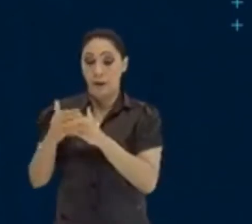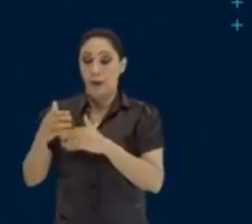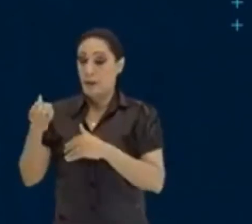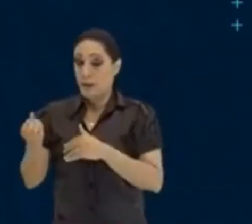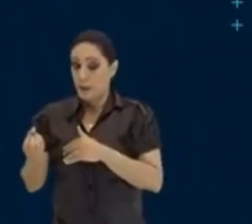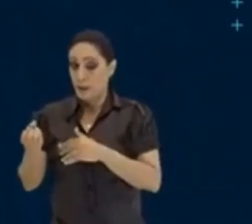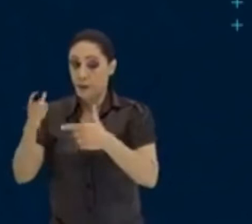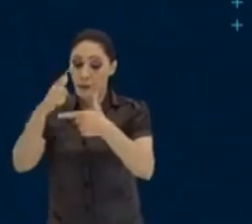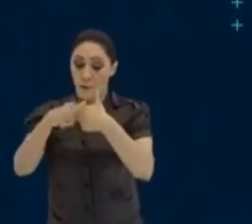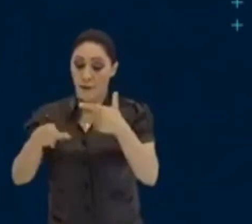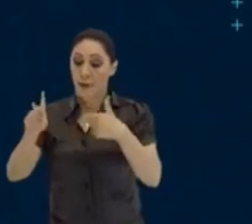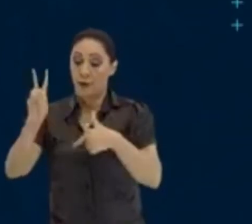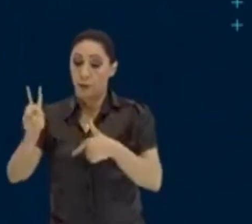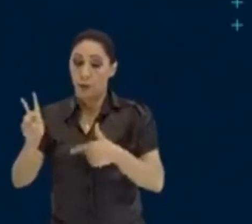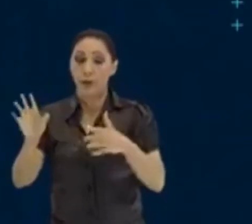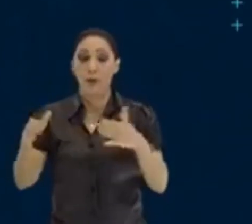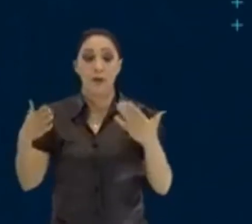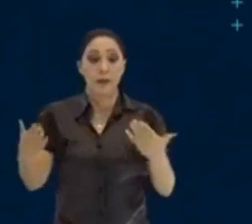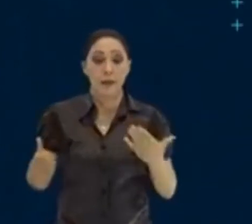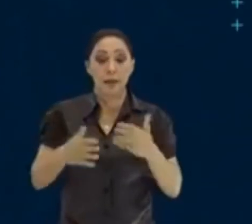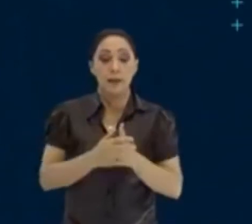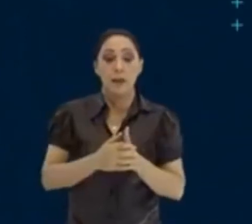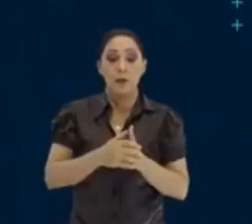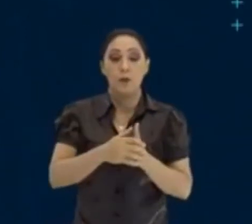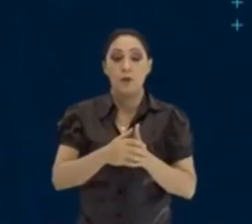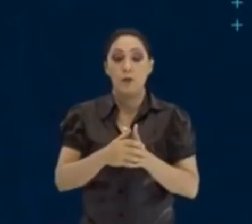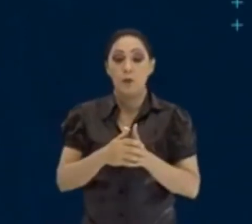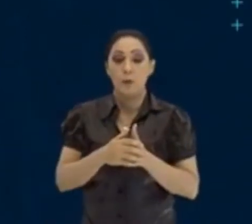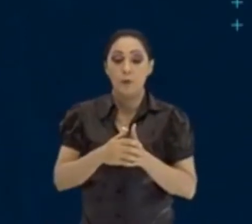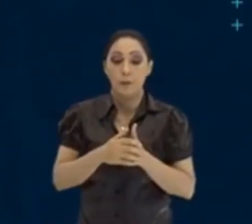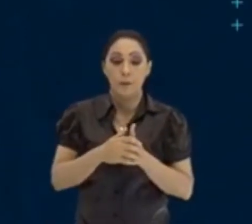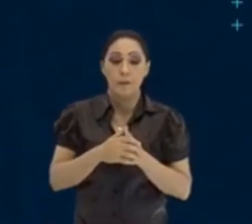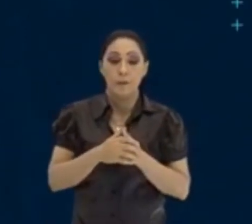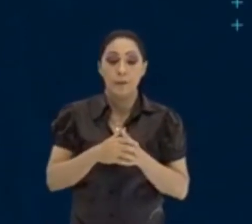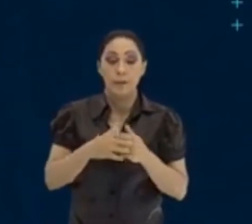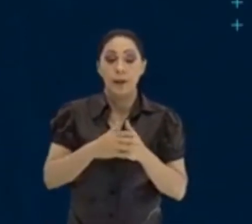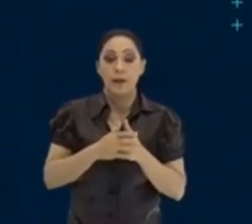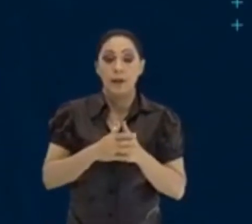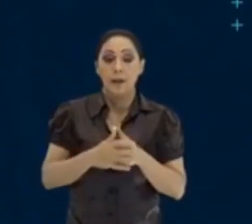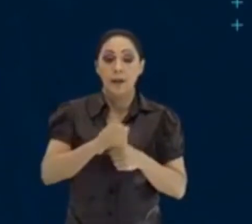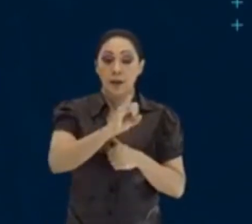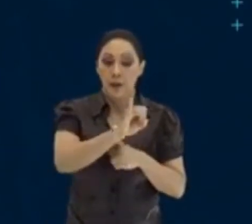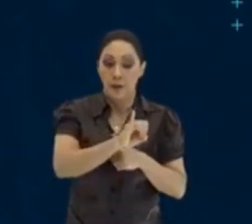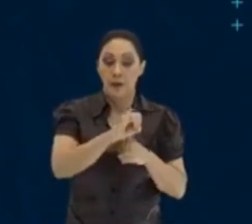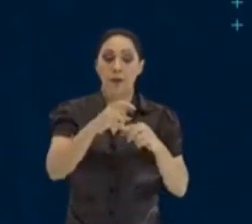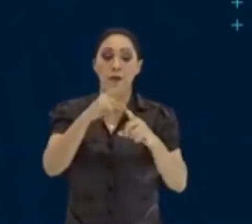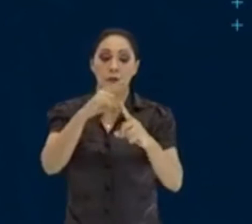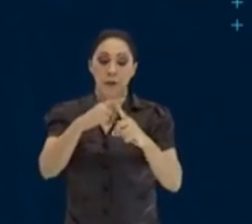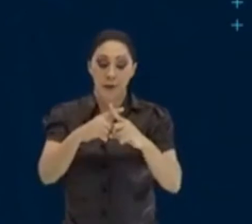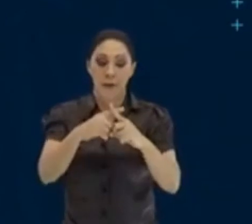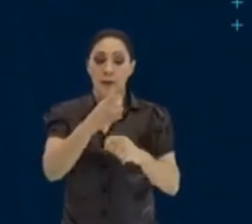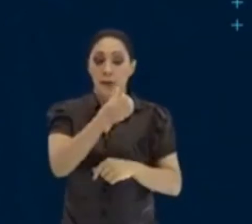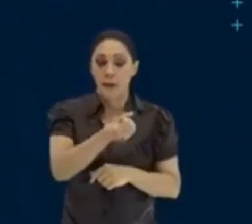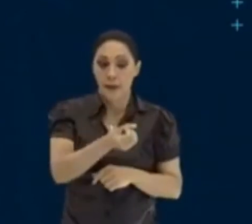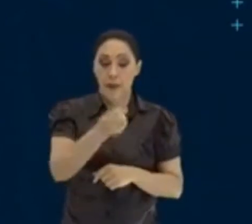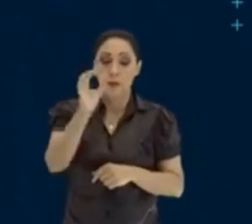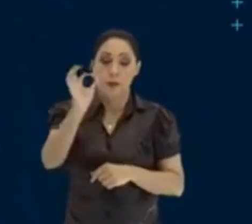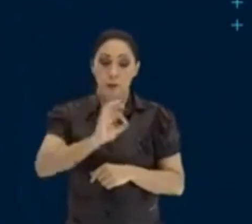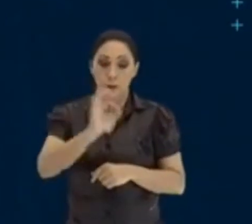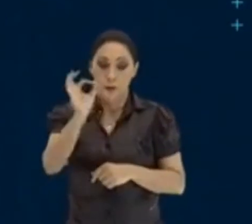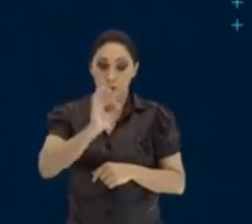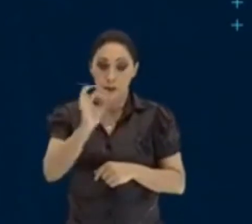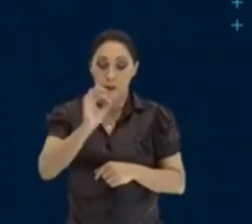Então, essa taxa, eu posso pegar 12% e dividir também por 2, que vai ser o quê? 6%, tá certo?